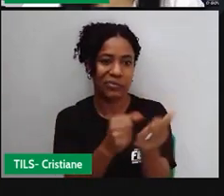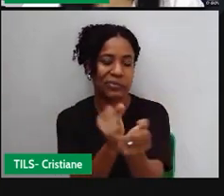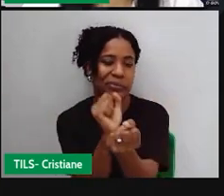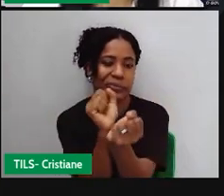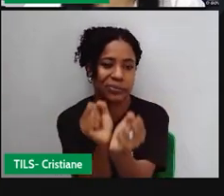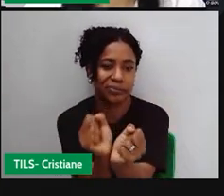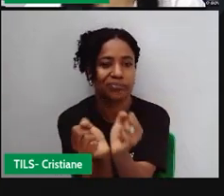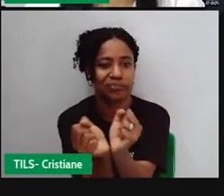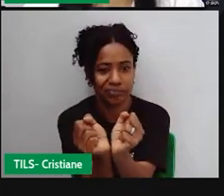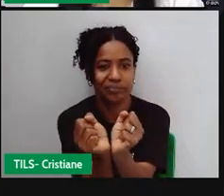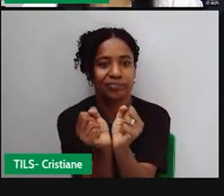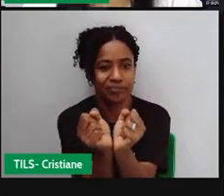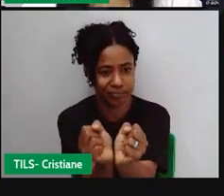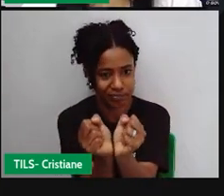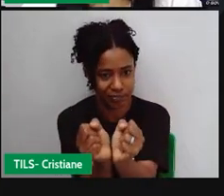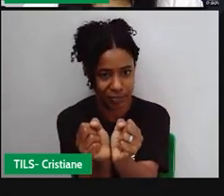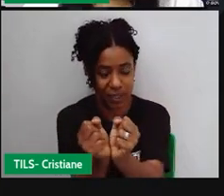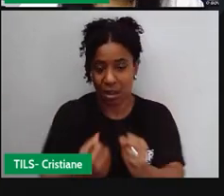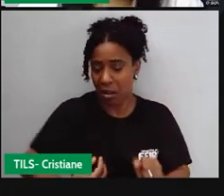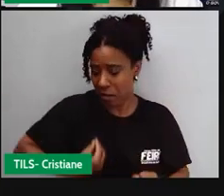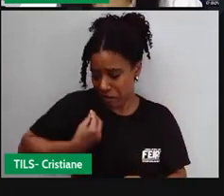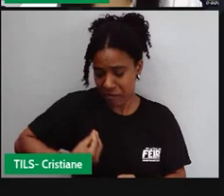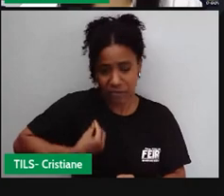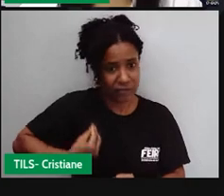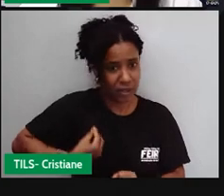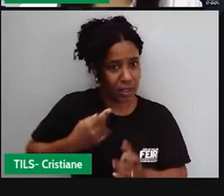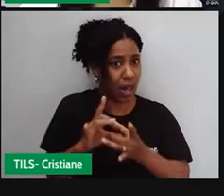direito sobre suas próprias vidas.